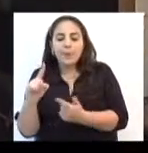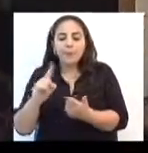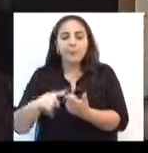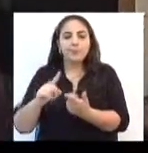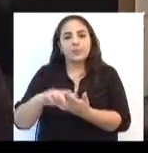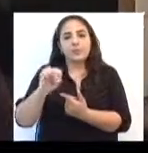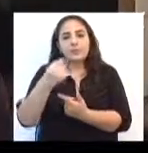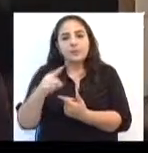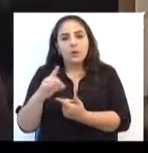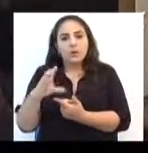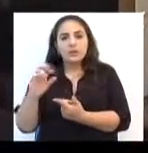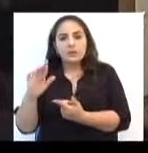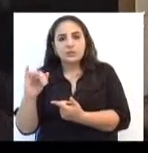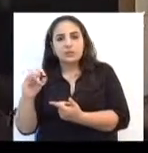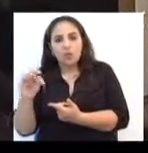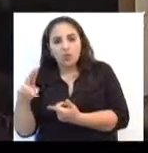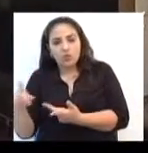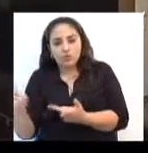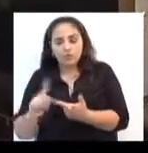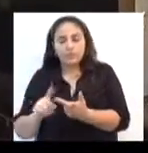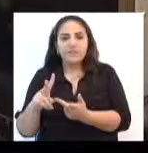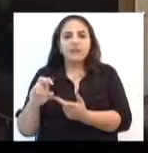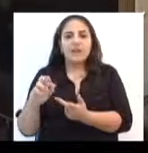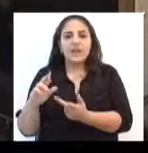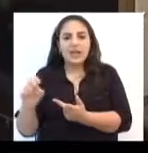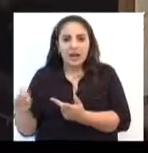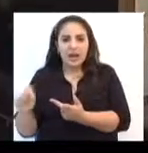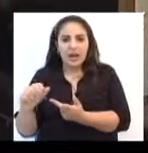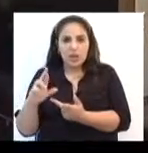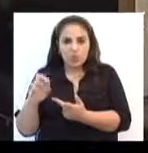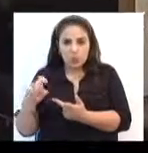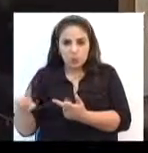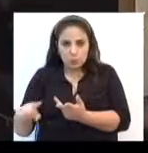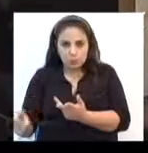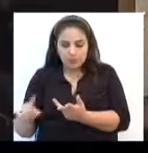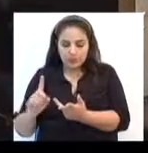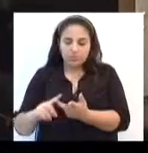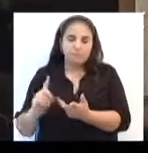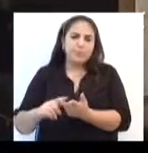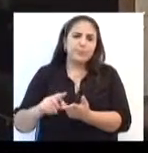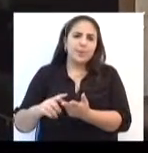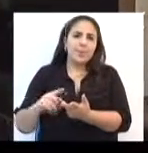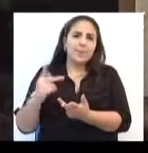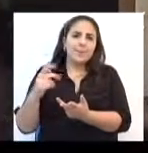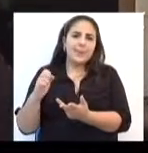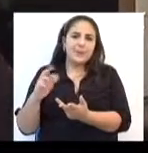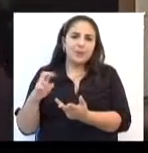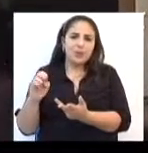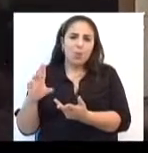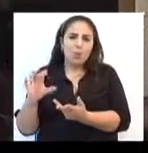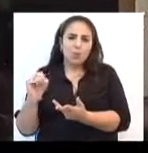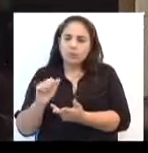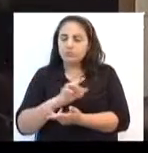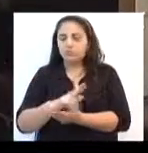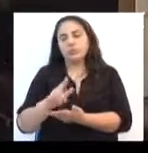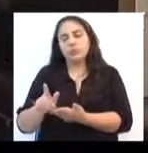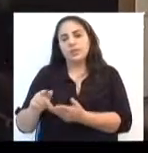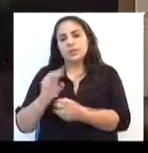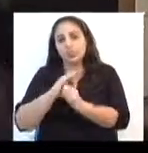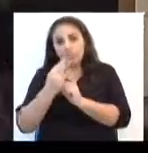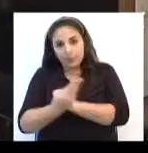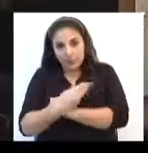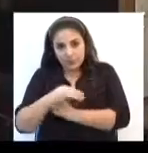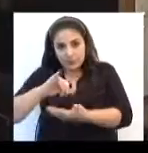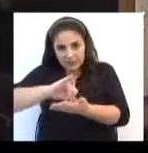São Cristóvão, Veracruz e a Petrópolis, a Secretaria de Obras pudesse se locomover mais nesse lugar. Junto com a